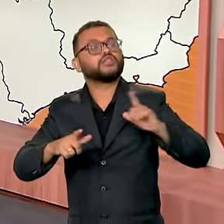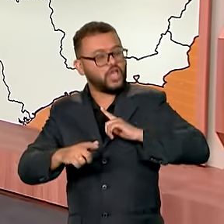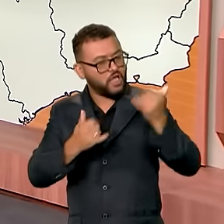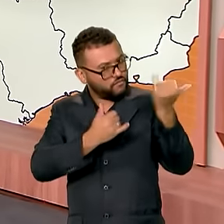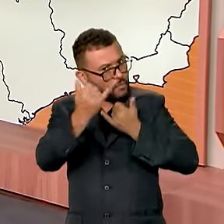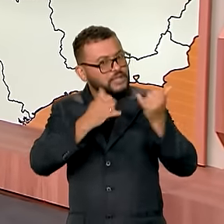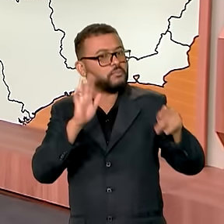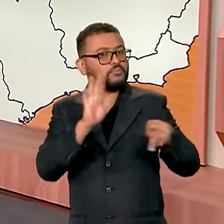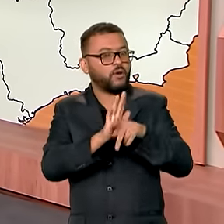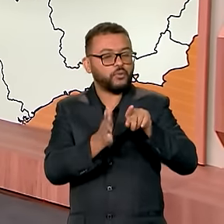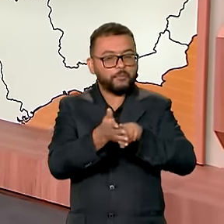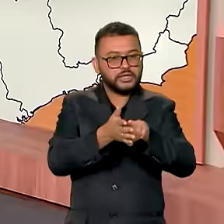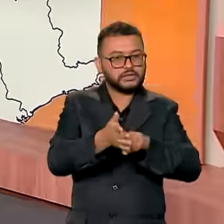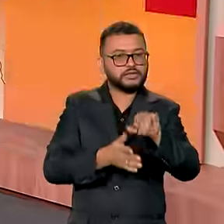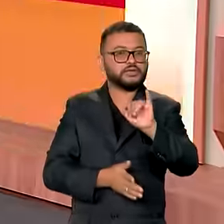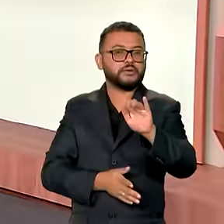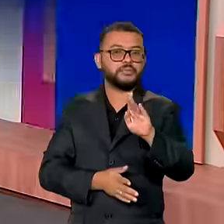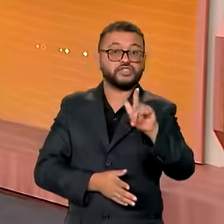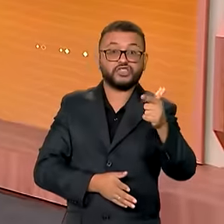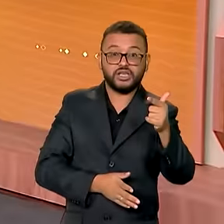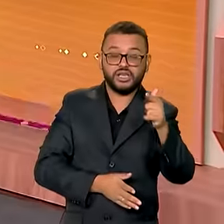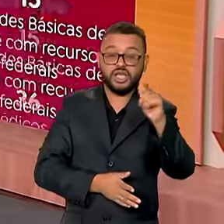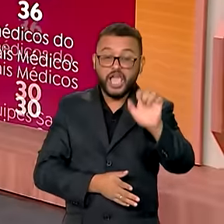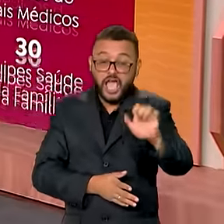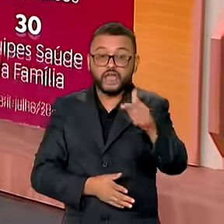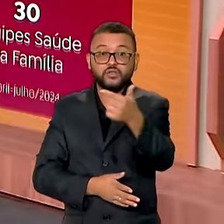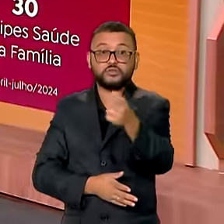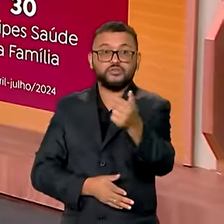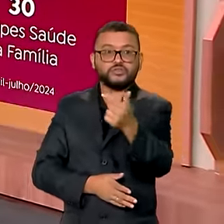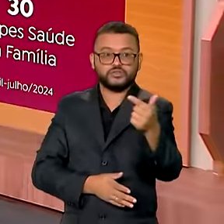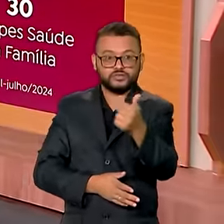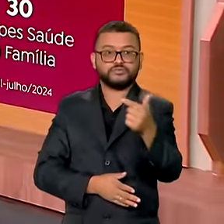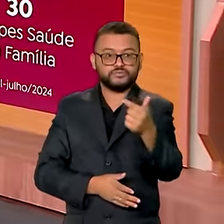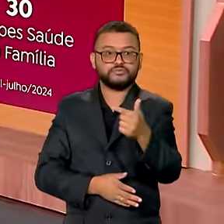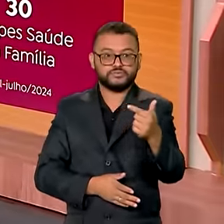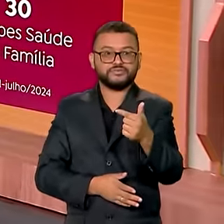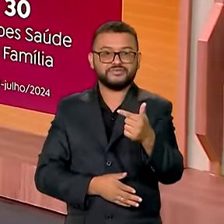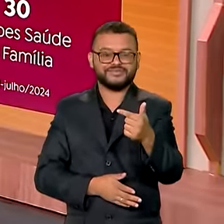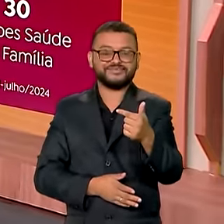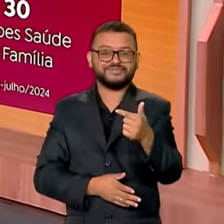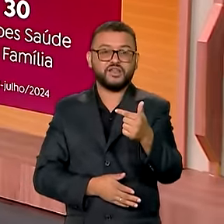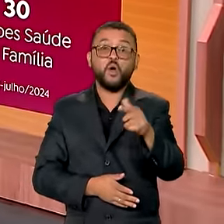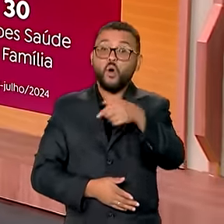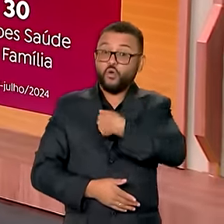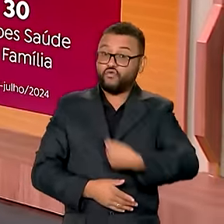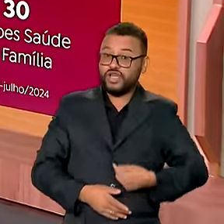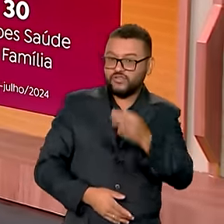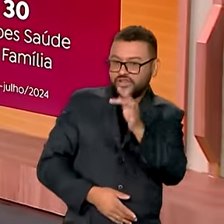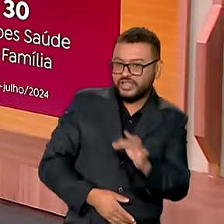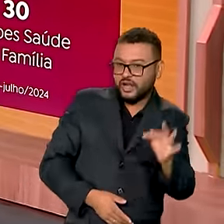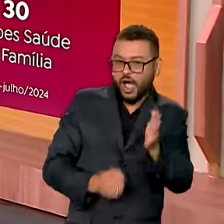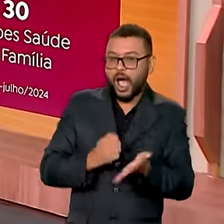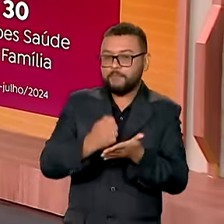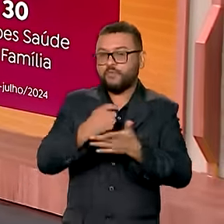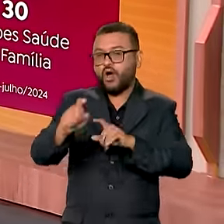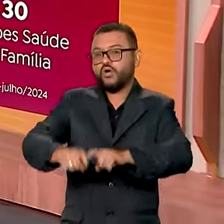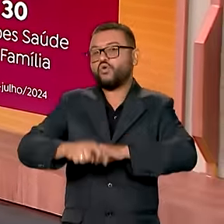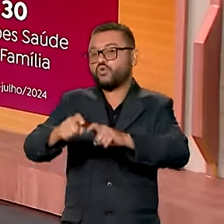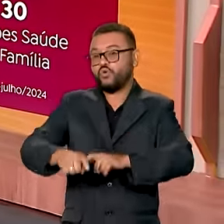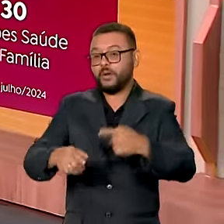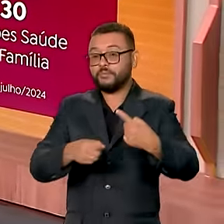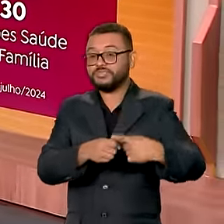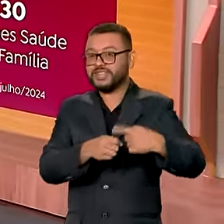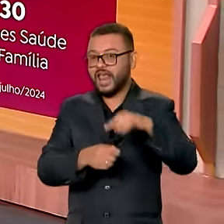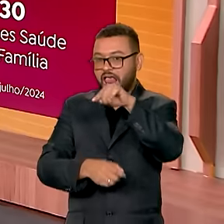censo do IBGE de 2022. O governo federal apoia fortemente a agricultura na cidade. Em